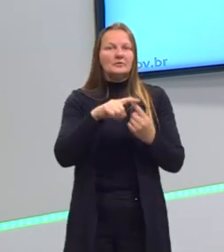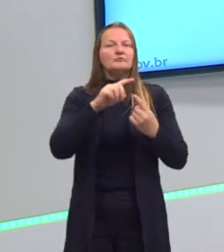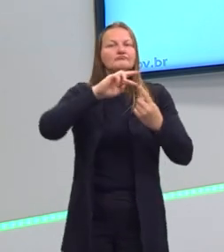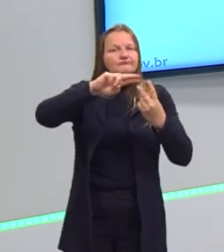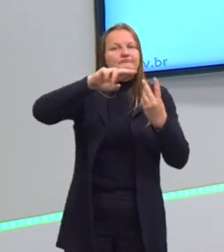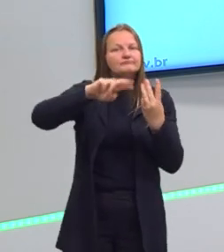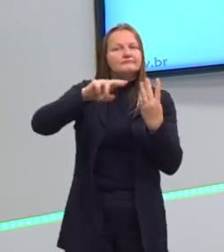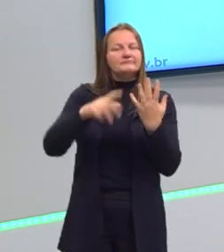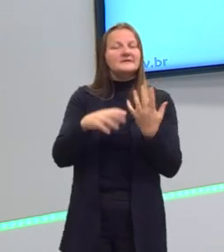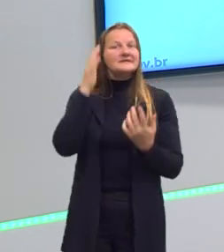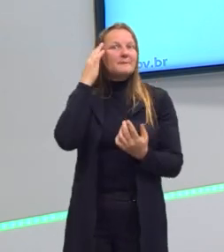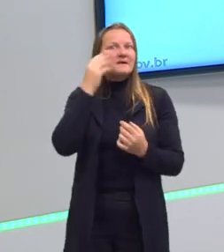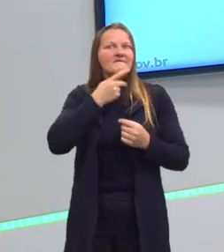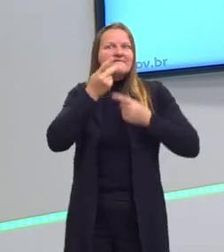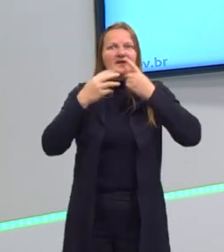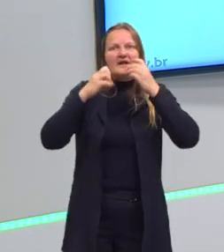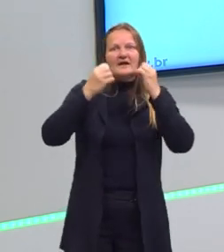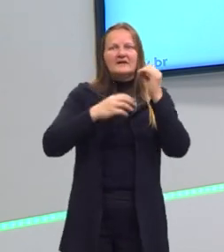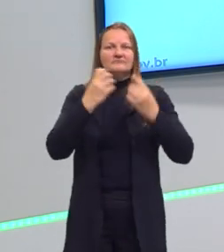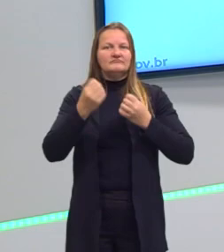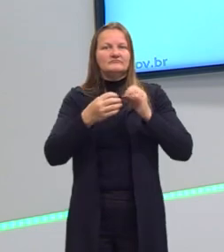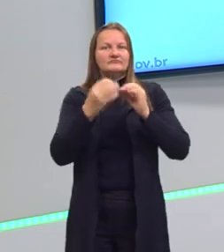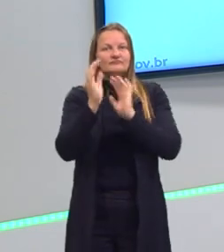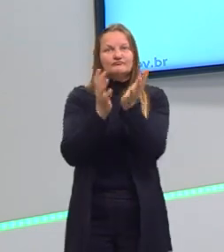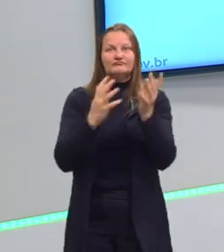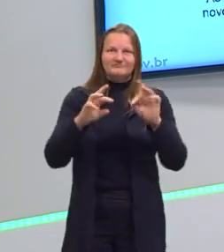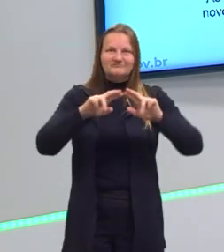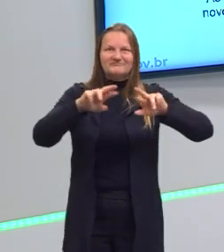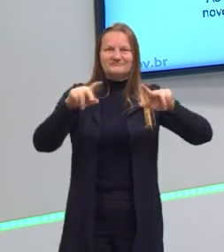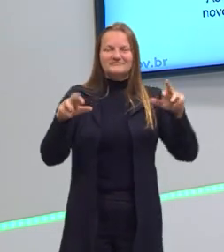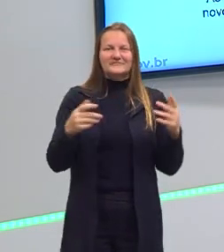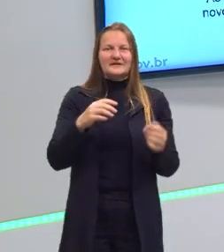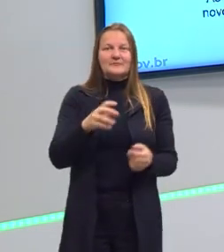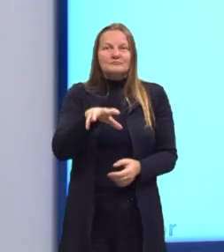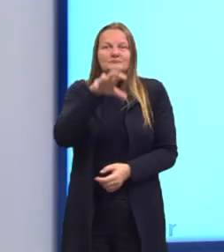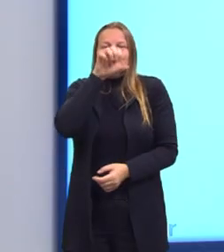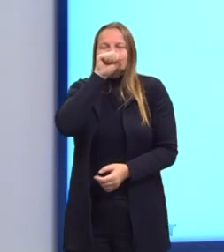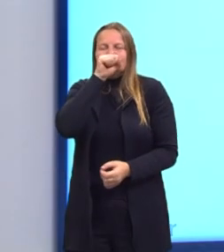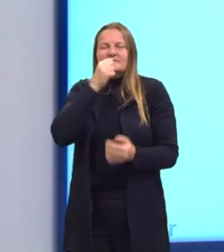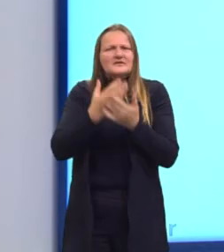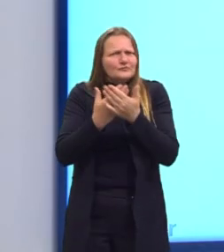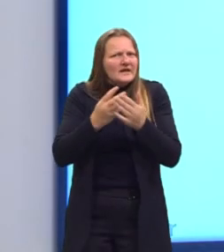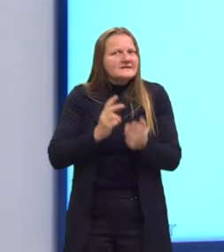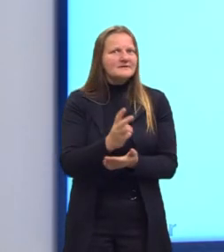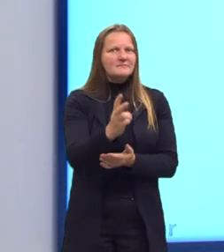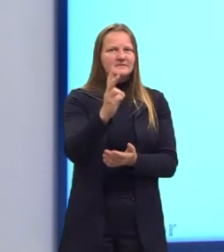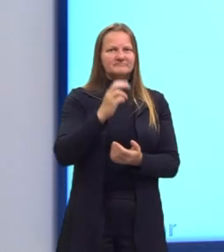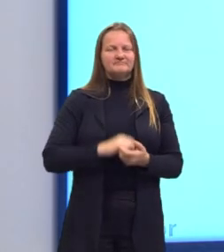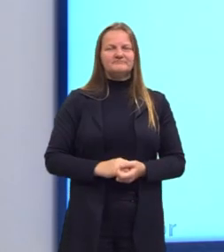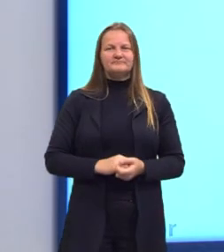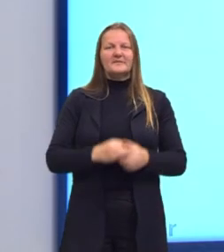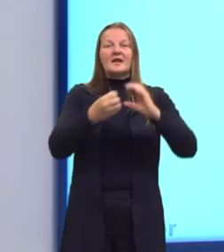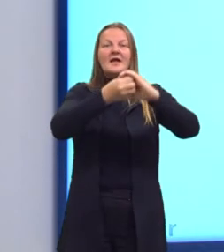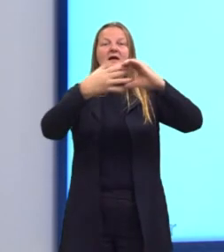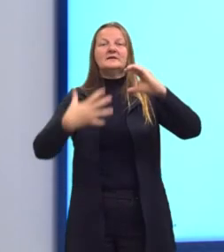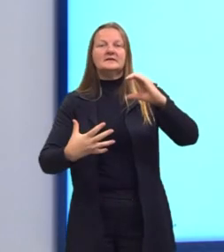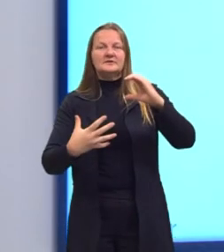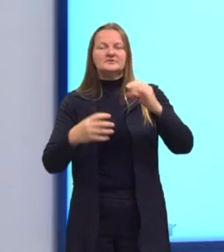qualquer forma. Enquanto estivermos respirando, estaremos estudando. Algumas características da globalização.